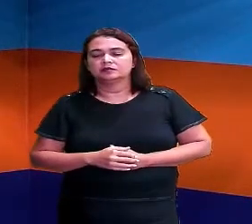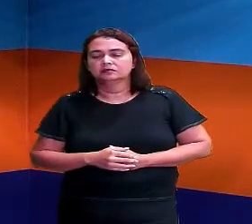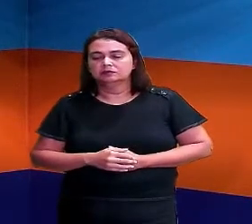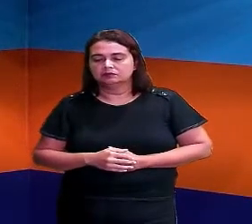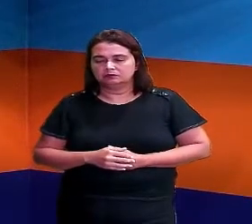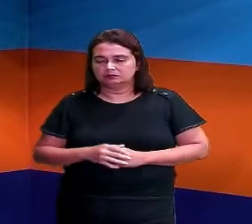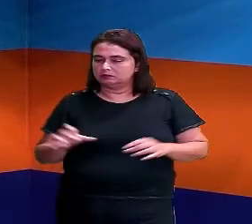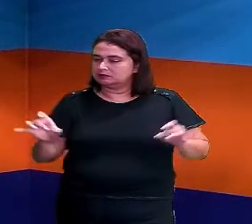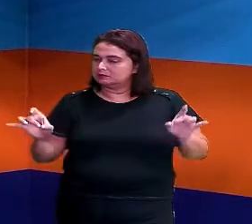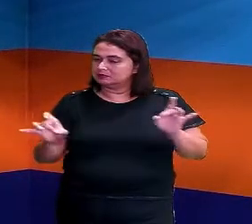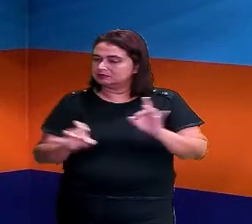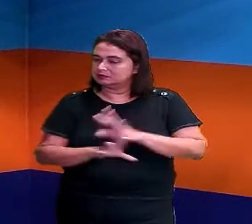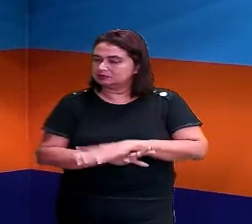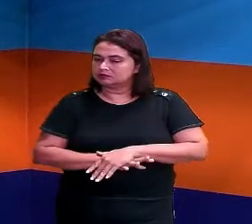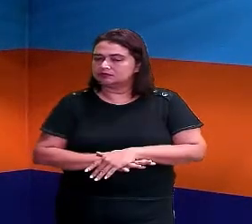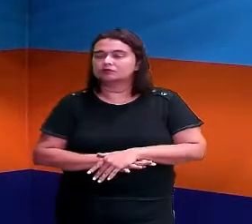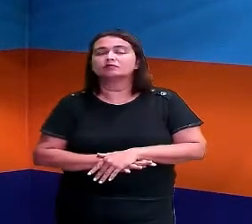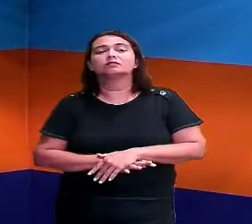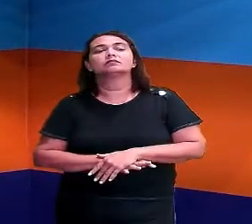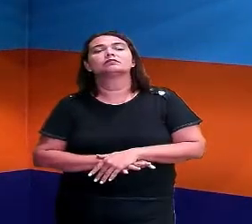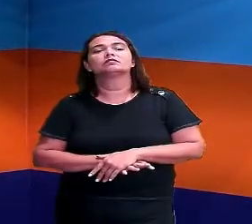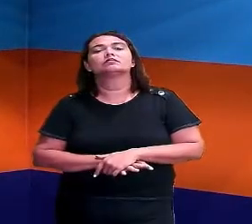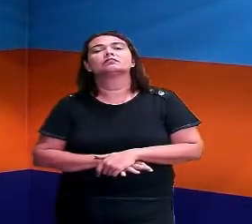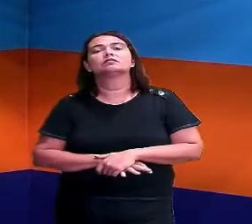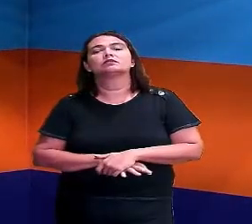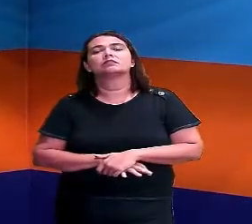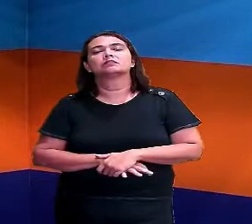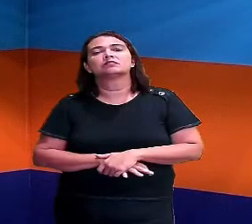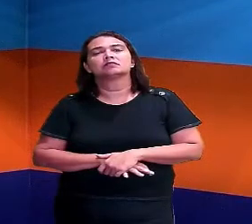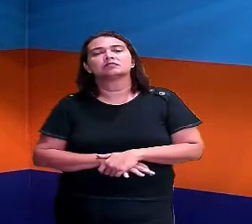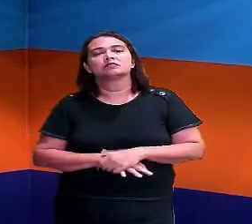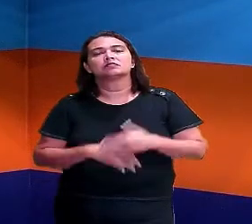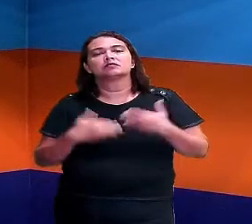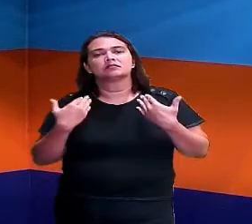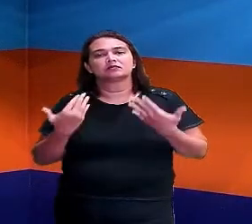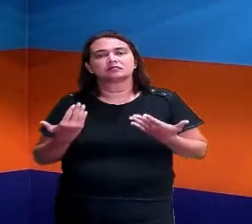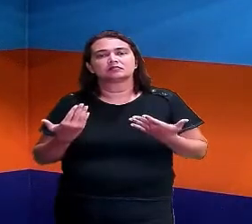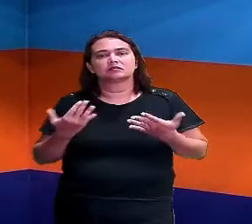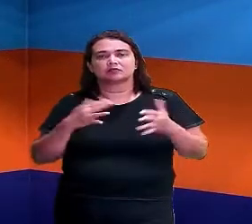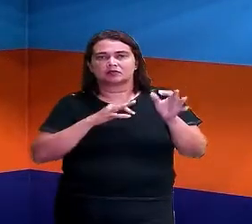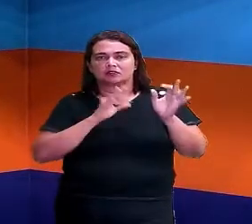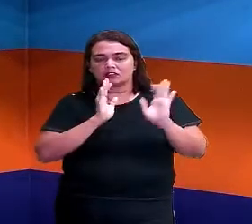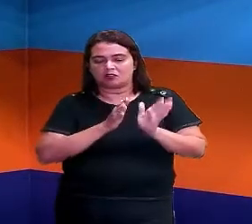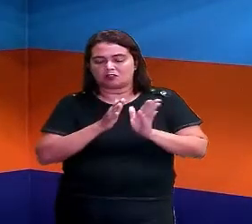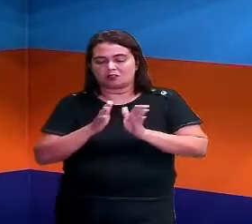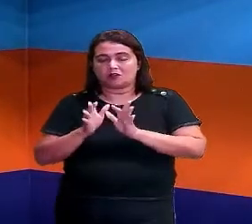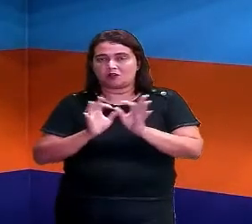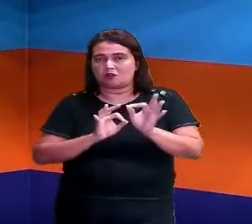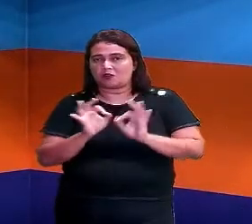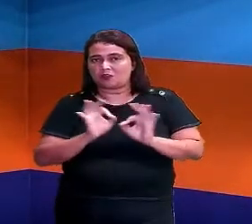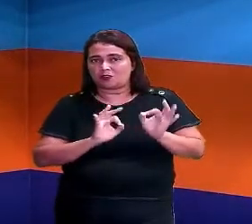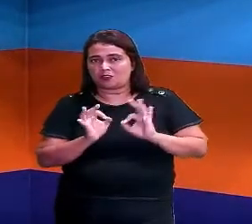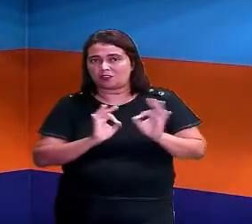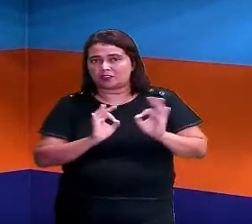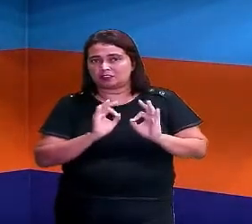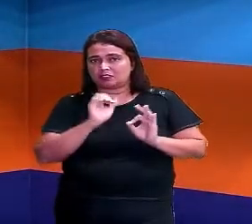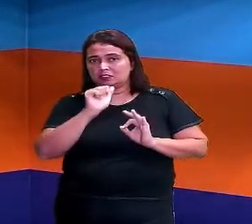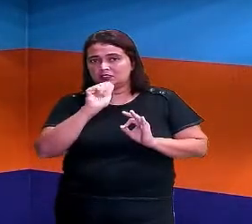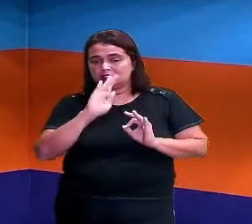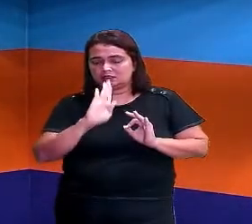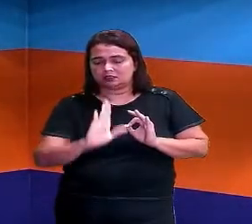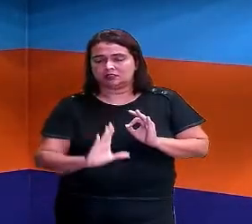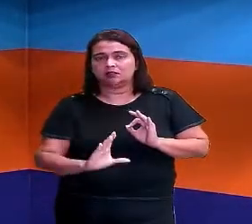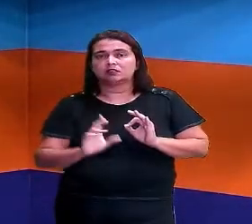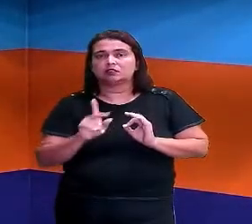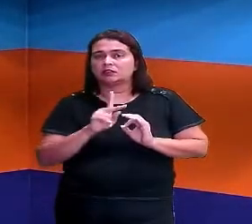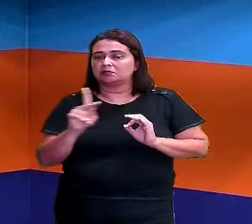gente termina com o nome Vinícius. E assim, formamos a ordem alfabética da lista da